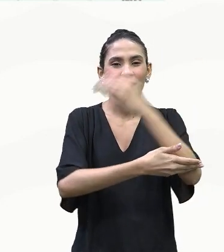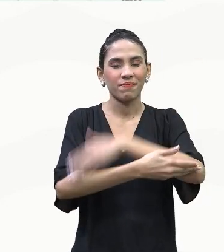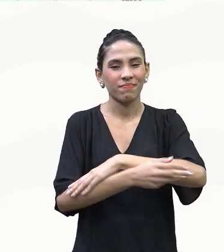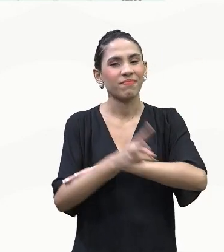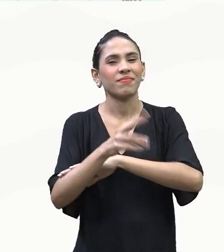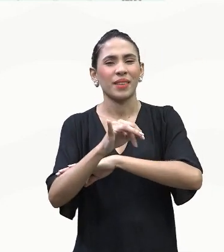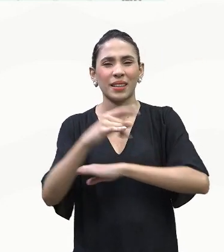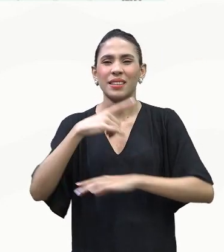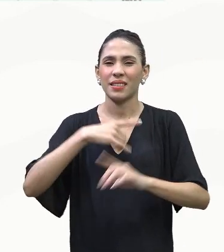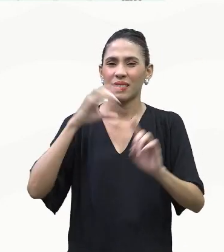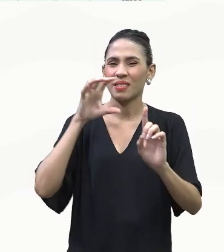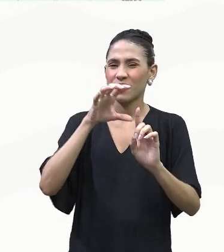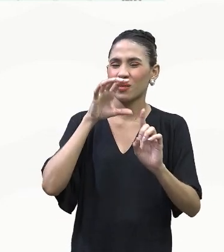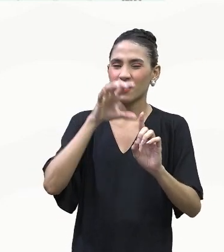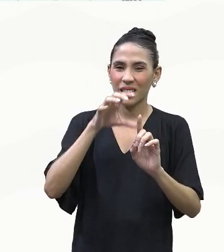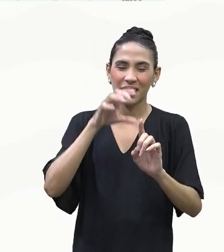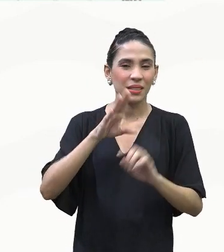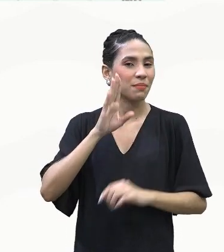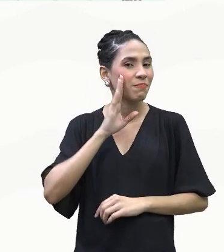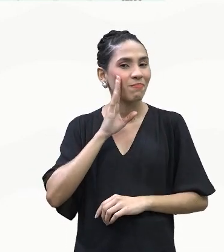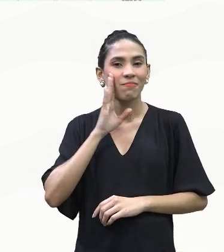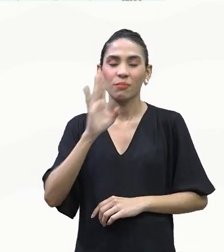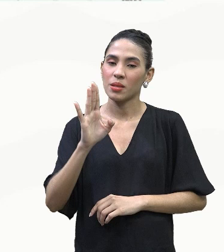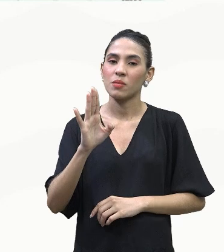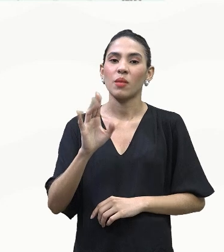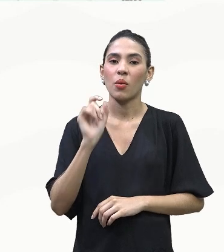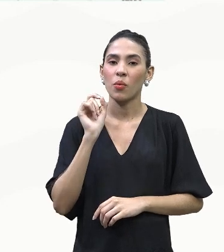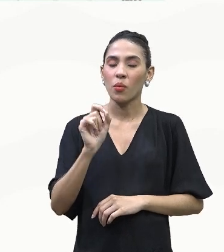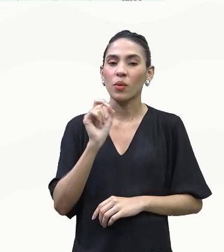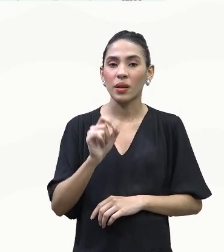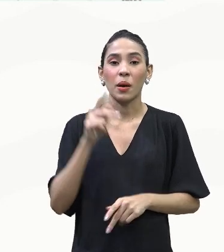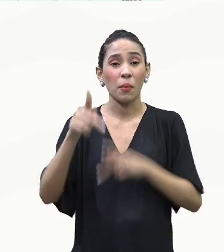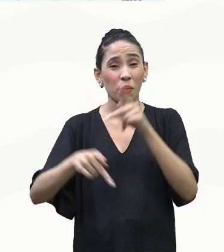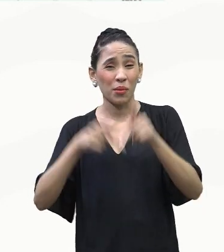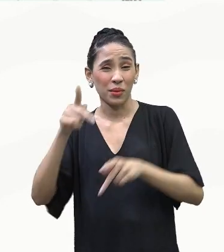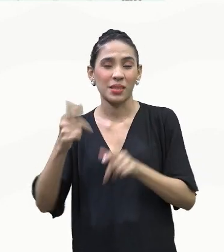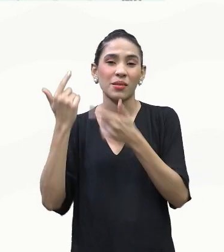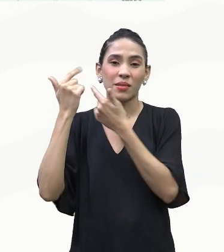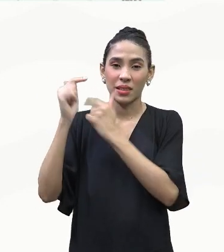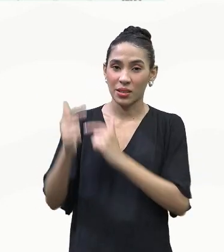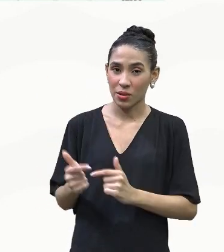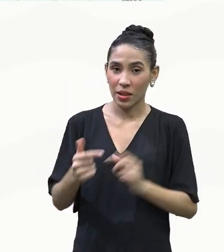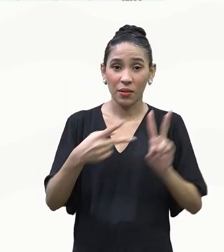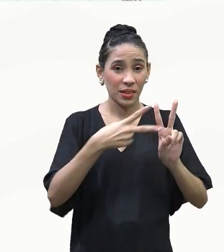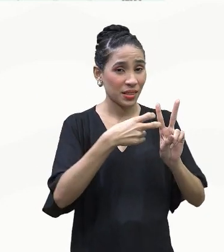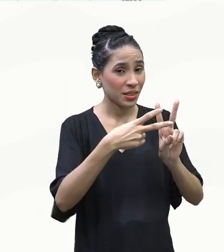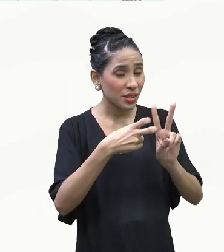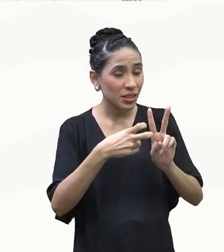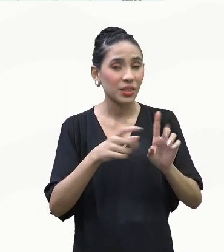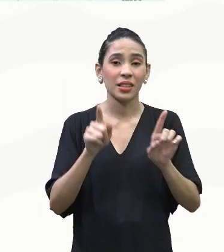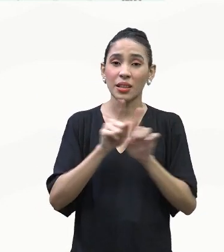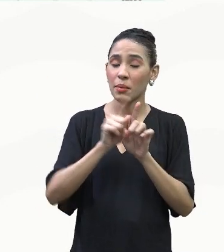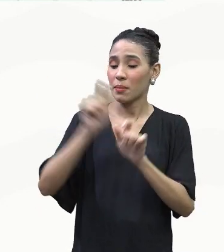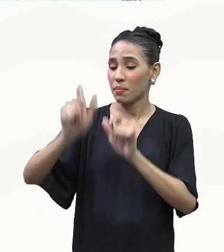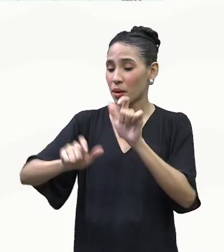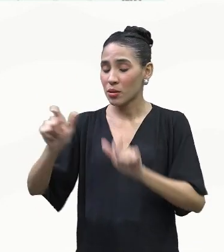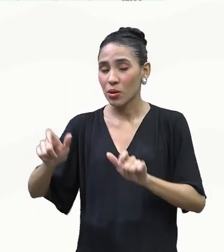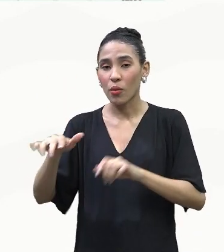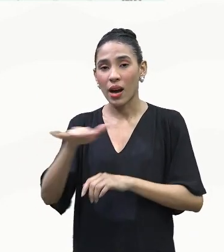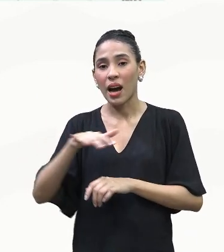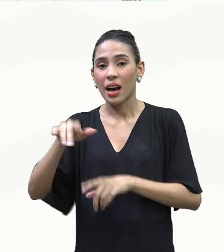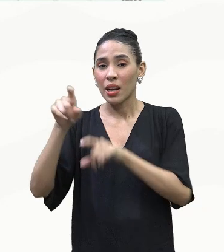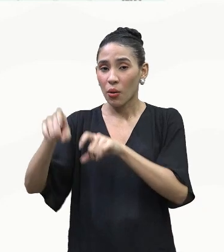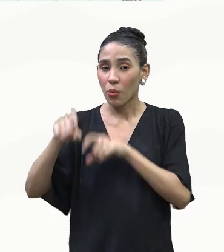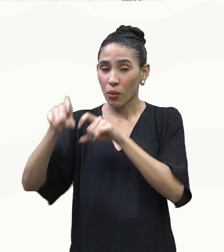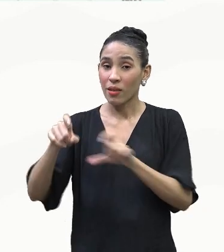diversos impactos. Exatamente, principalmente para as populações tradicionais, tanto indígenas como pessoas, trabalhadores rurais, que